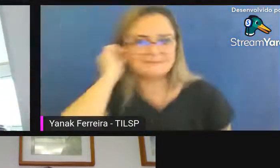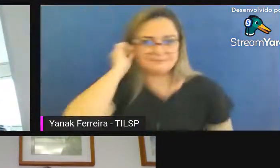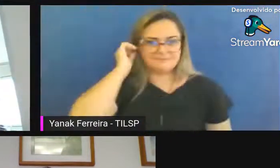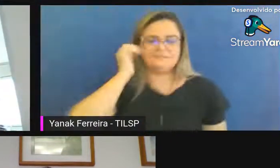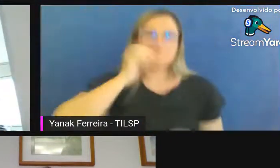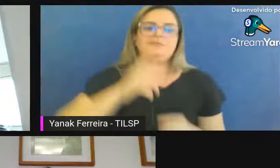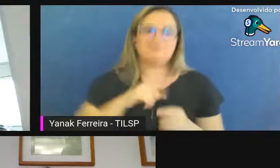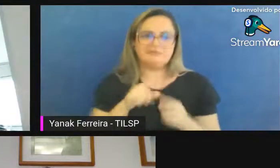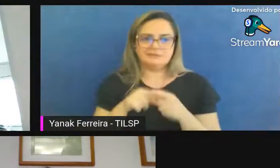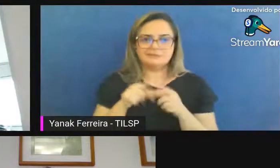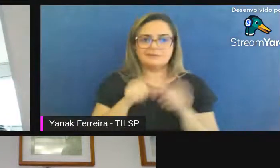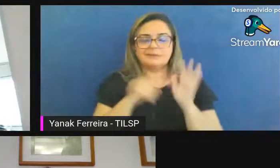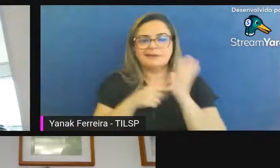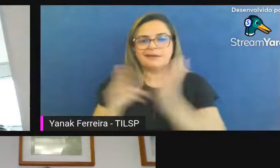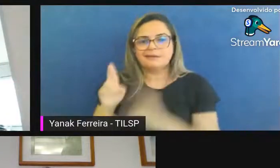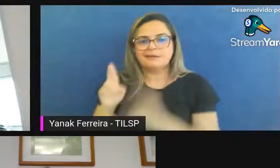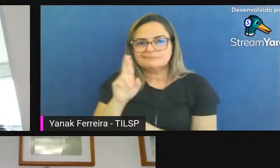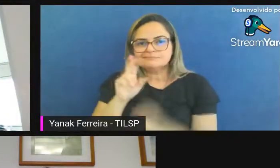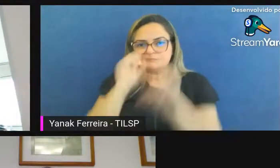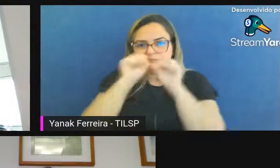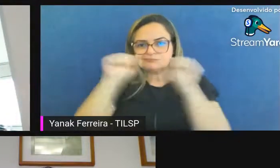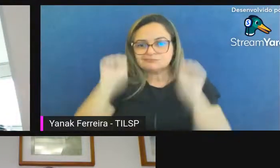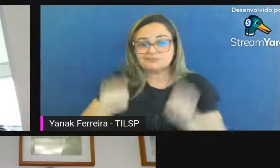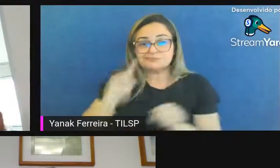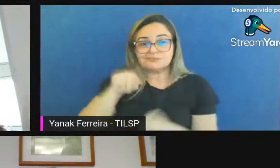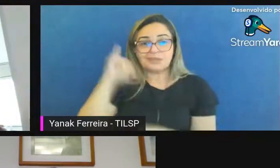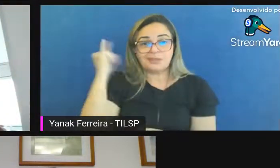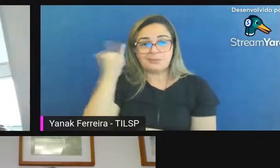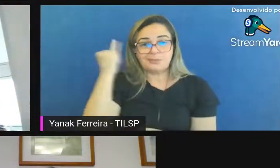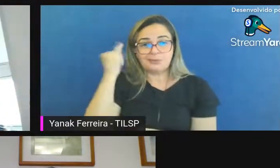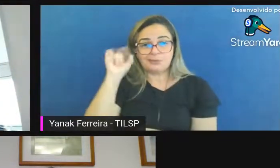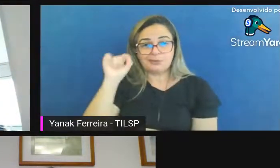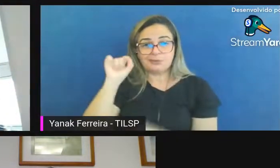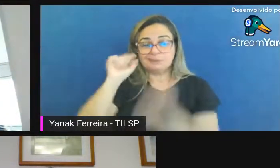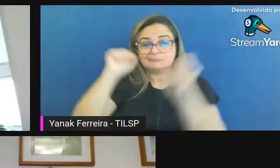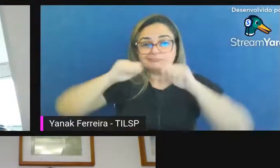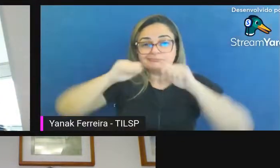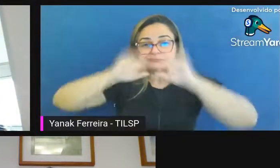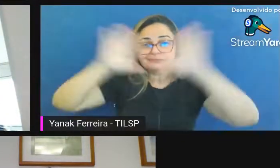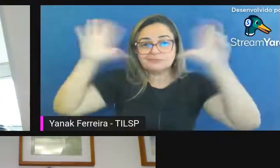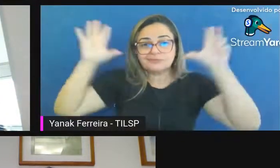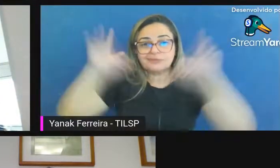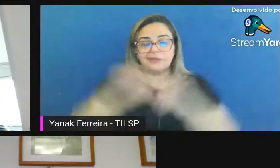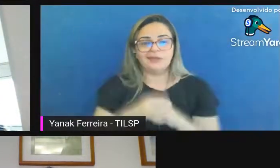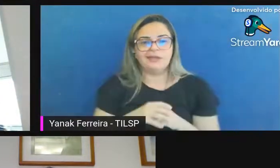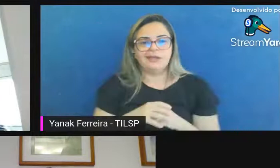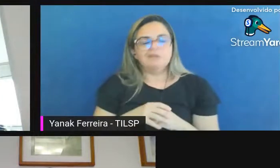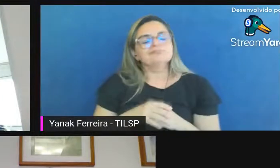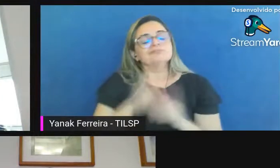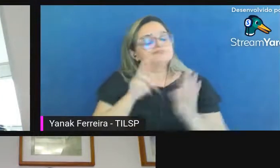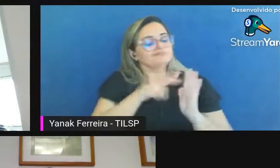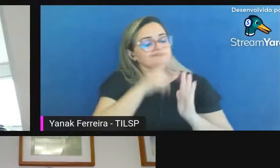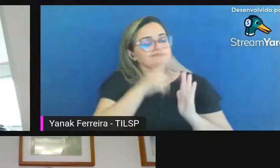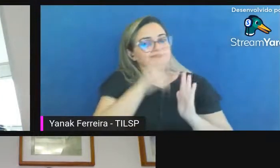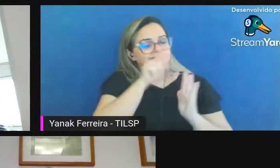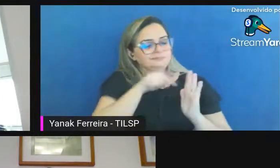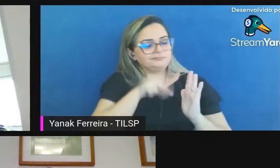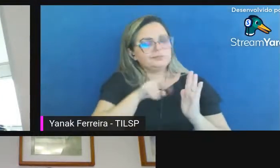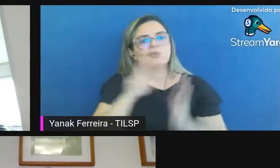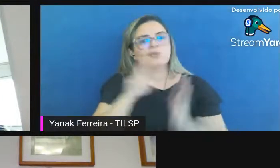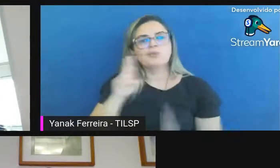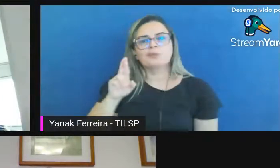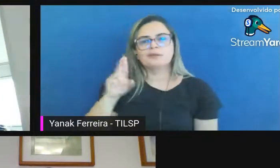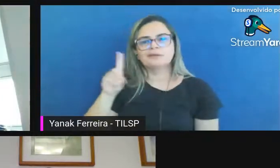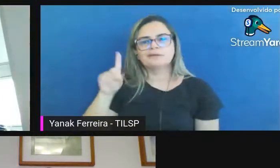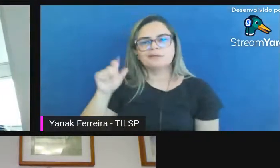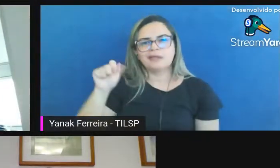veja Mateus um destaque é importante deixar claro que essa resolução o RDC-ARC ele nada mais